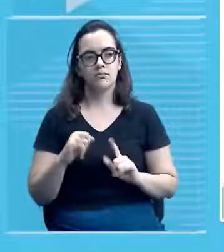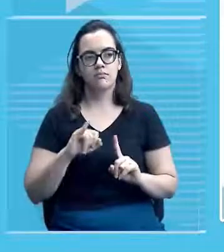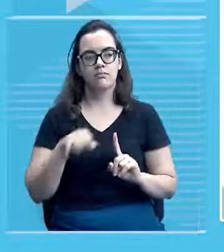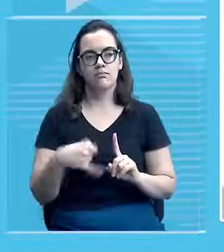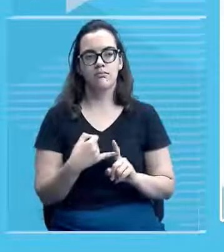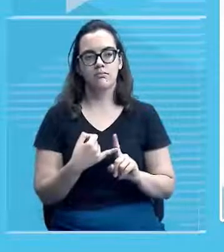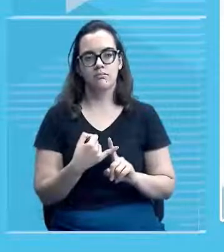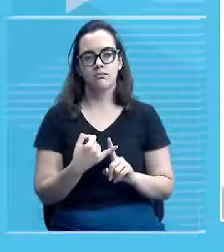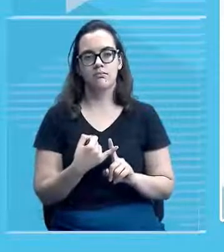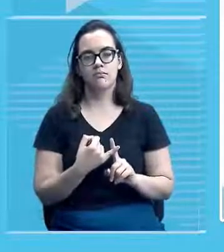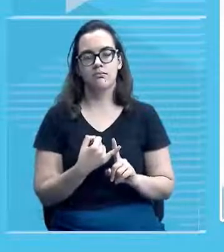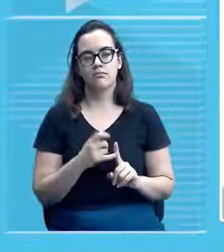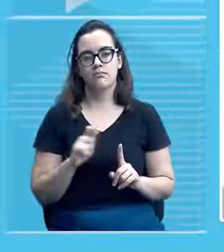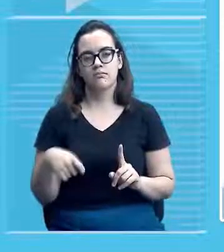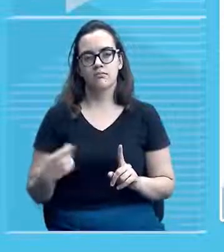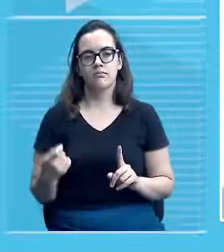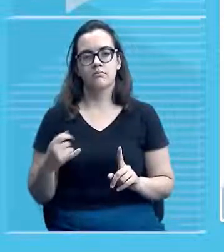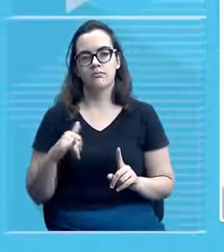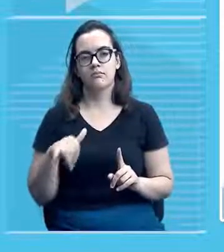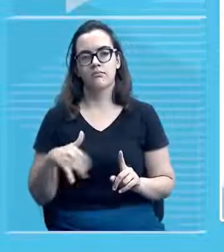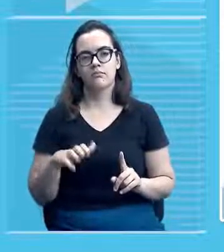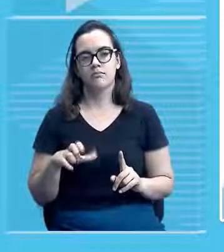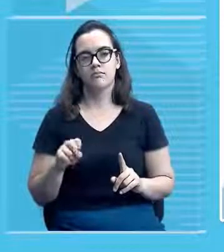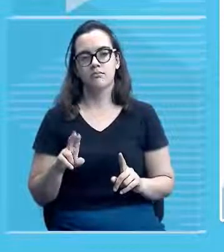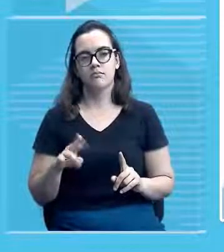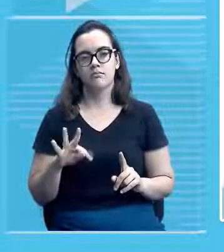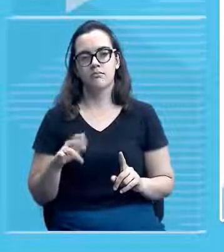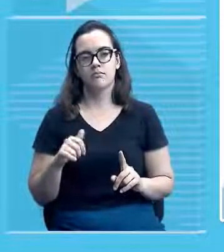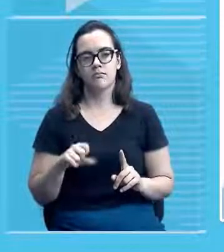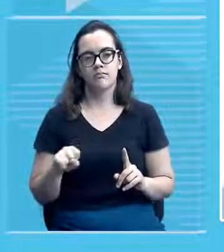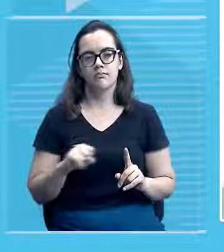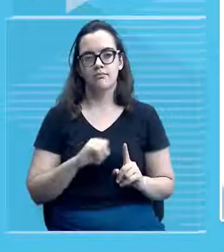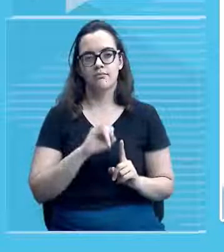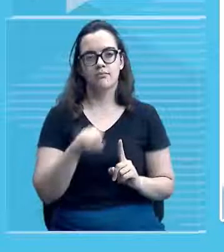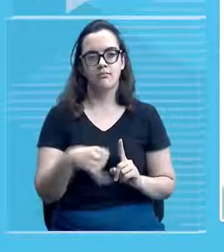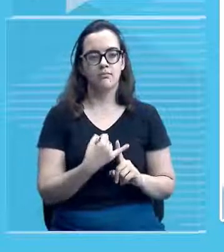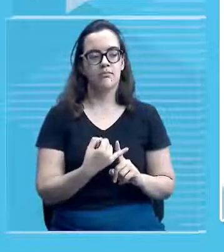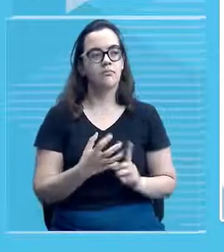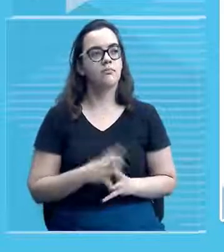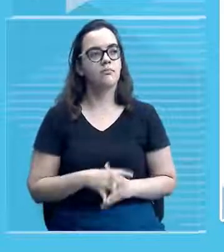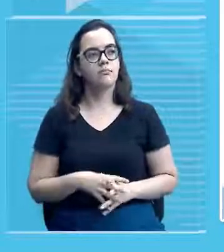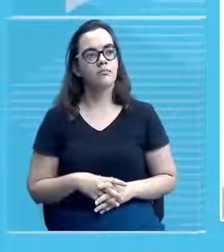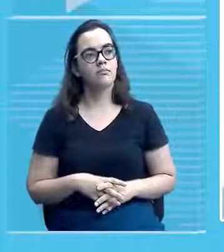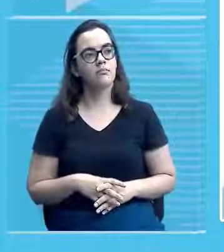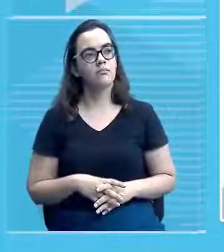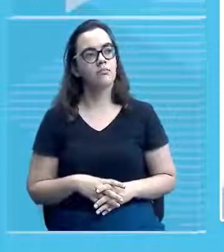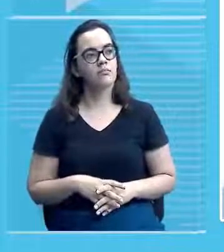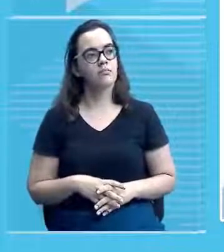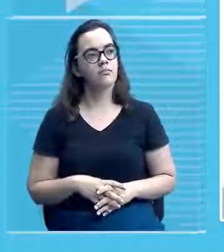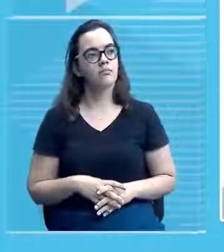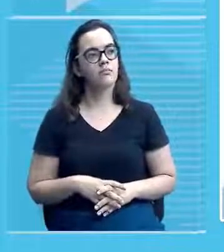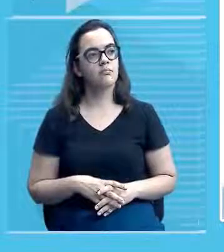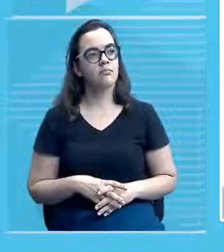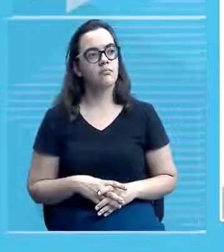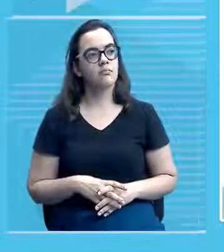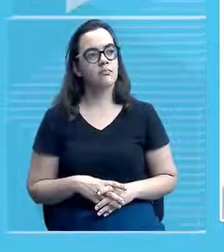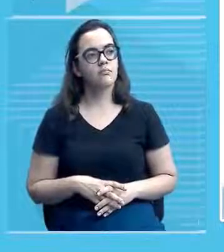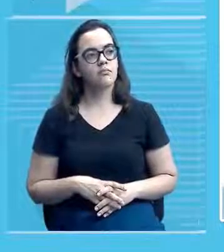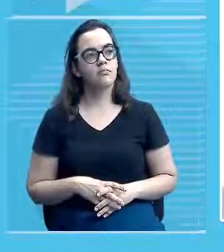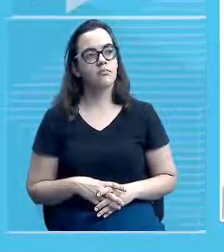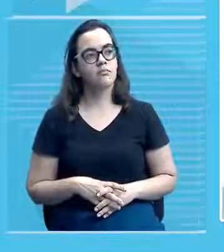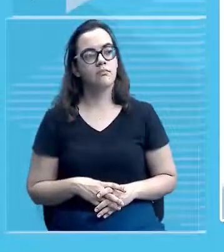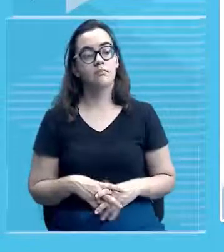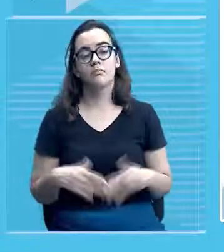quatro o número de igrejas, né? Piauíês com características de arquitetura jesuítica, né? que